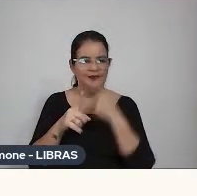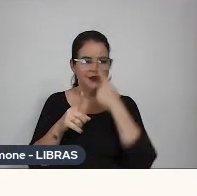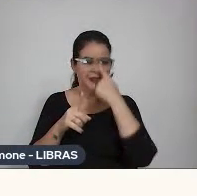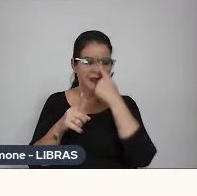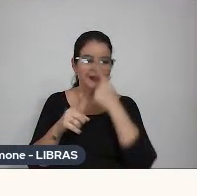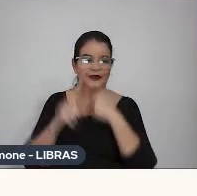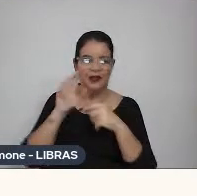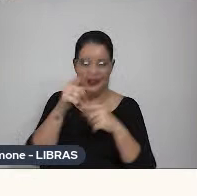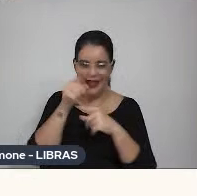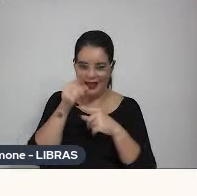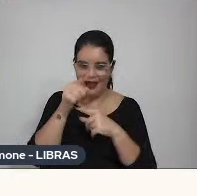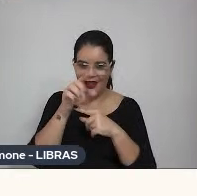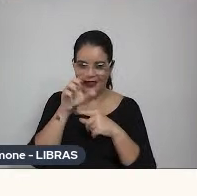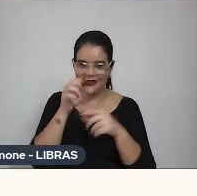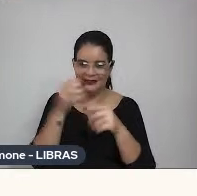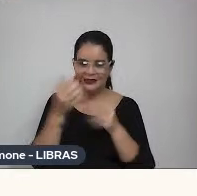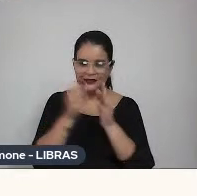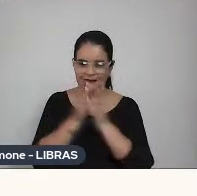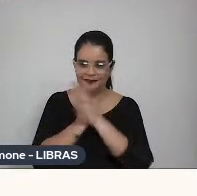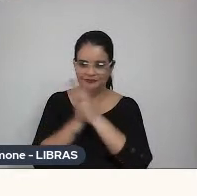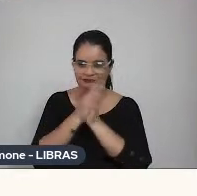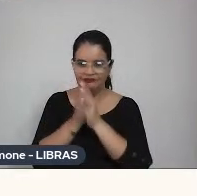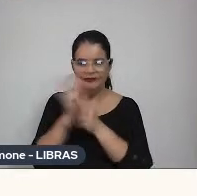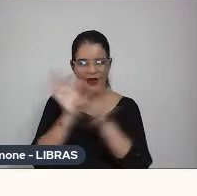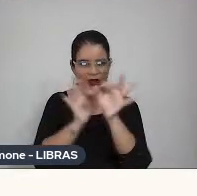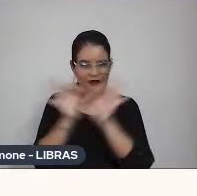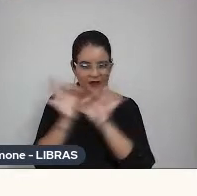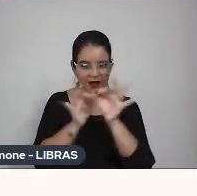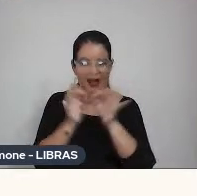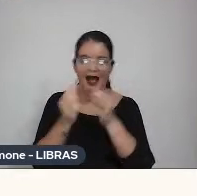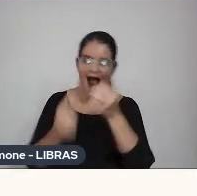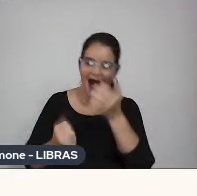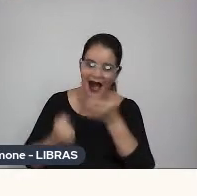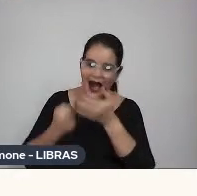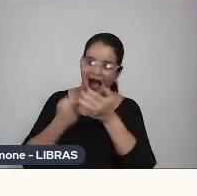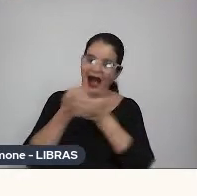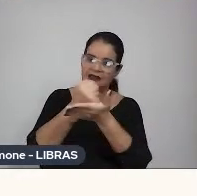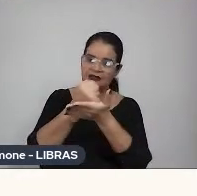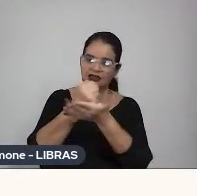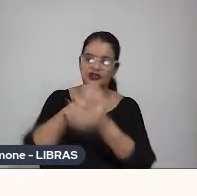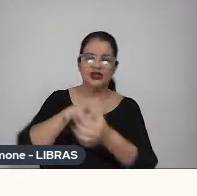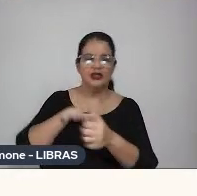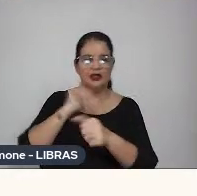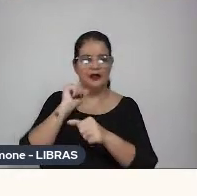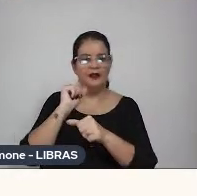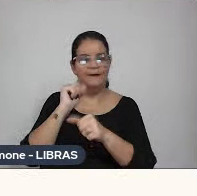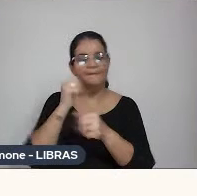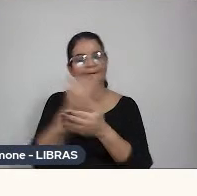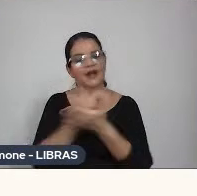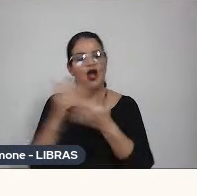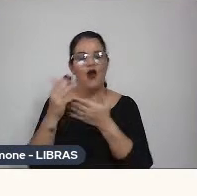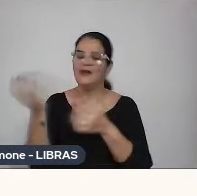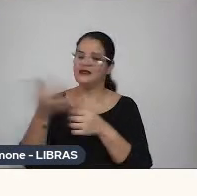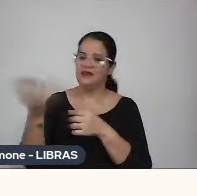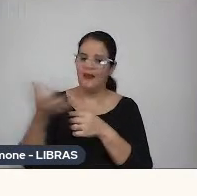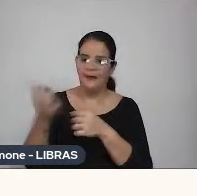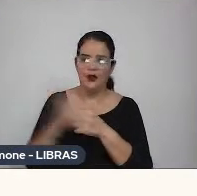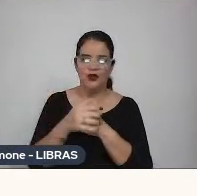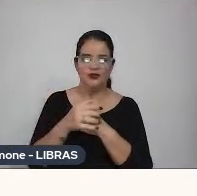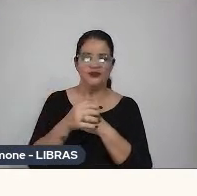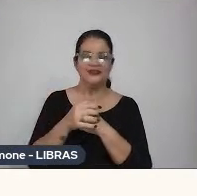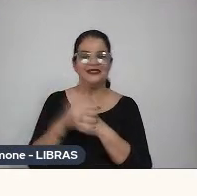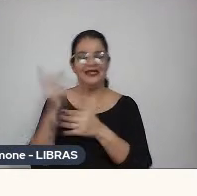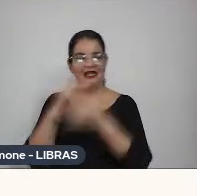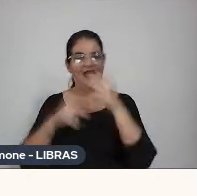que é esse aqui, eu estava como assistente pra virar, pra começar a produzir e animar esse curtinha,